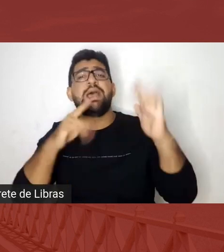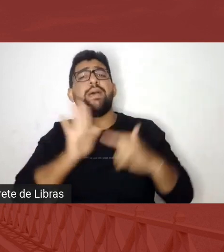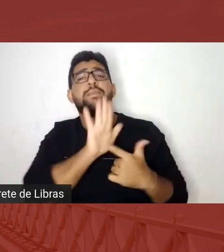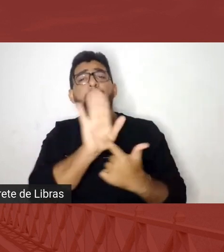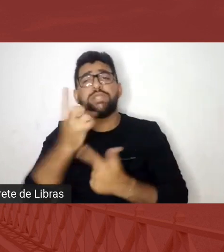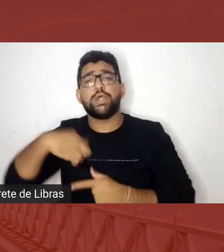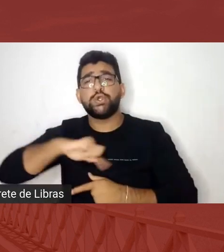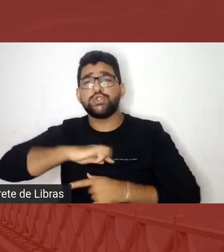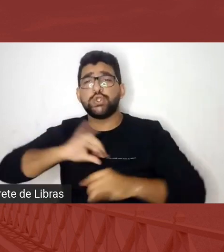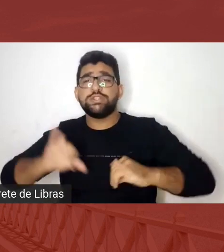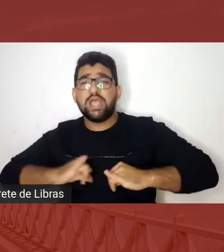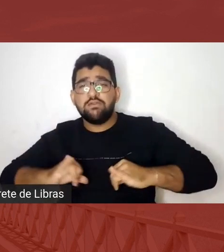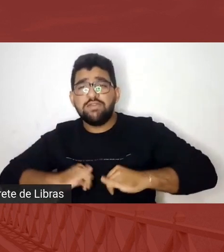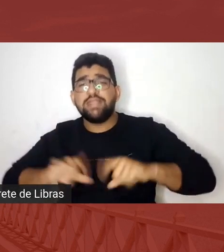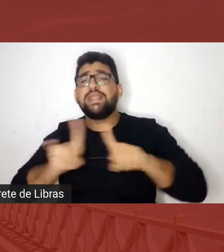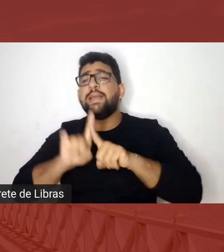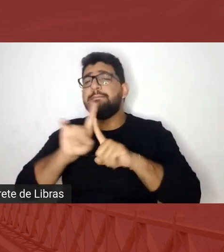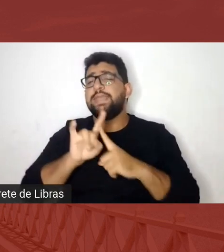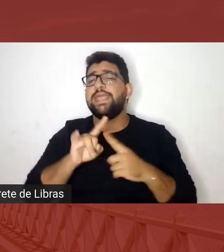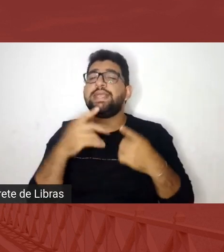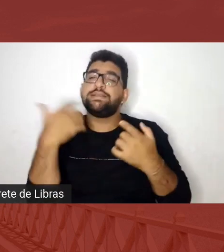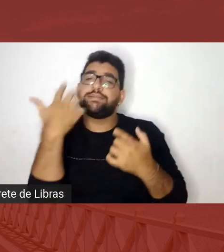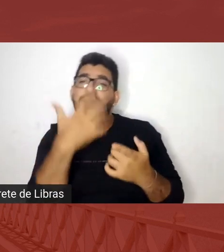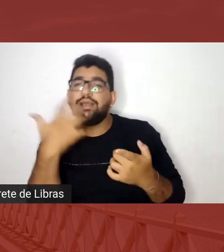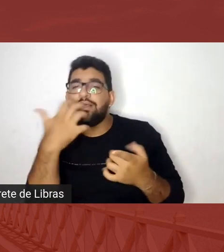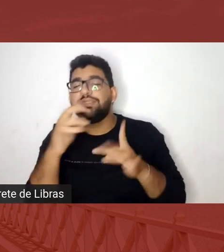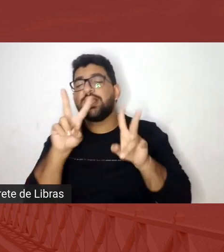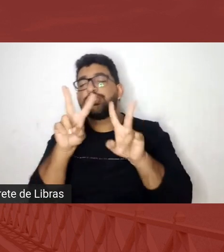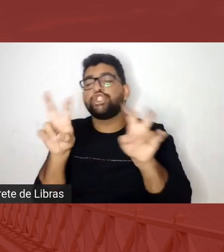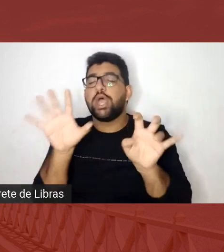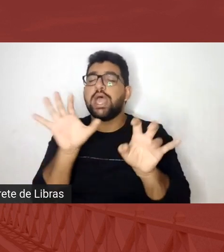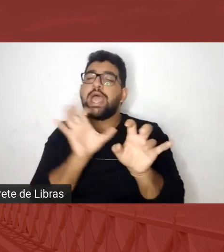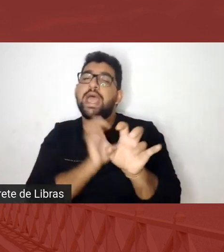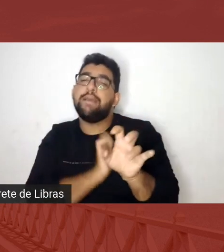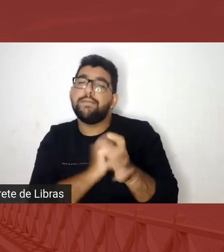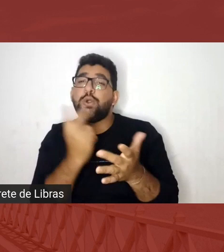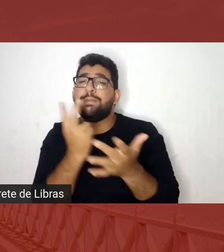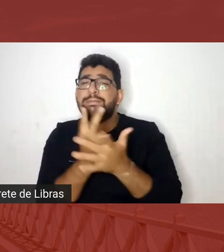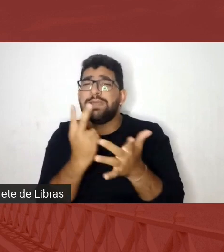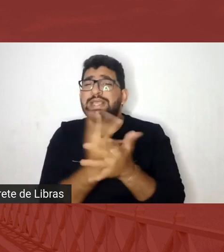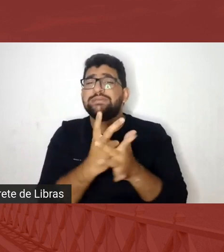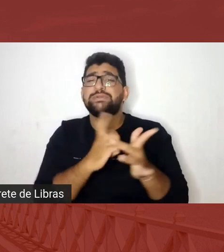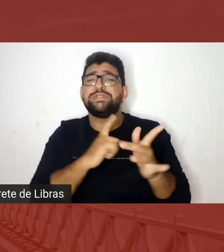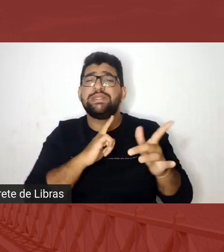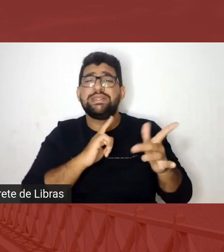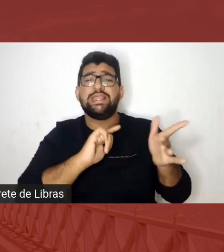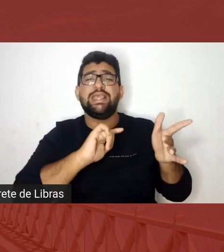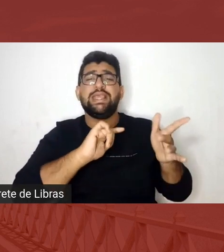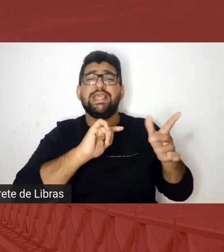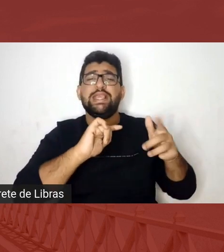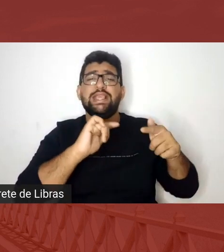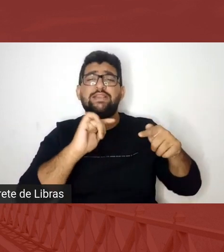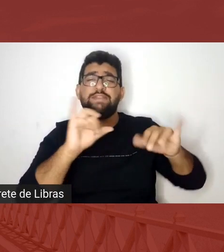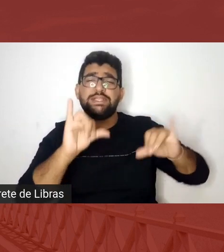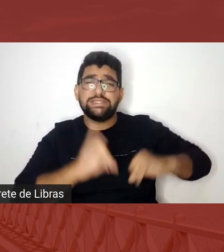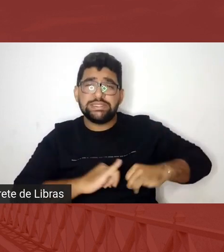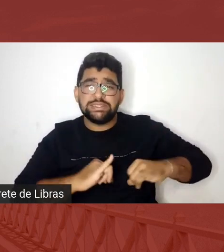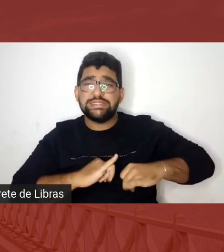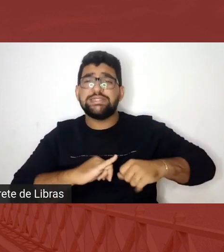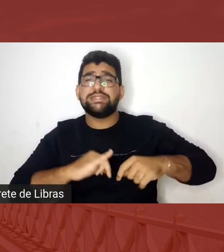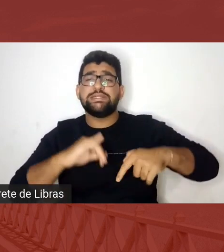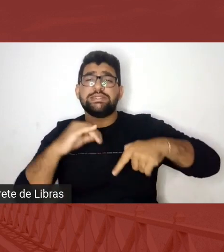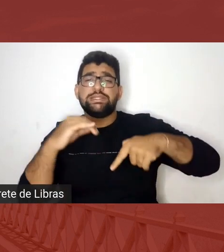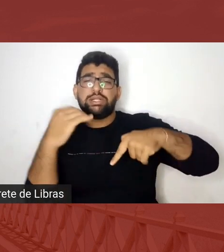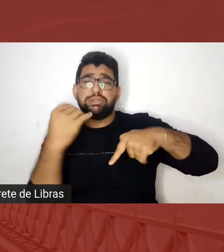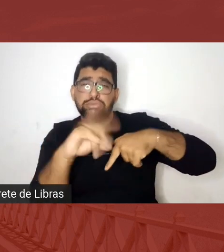mas também de cantar os amores, que apesar de todas as moendas colocadas sobre os nossos corpos, nós ainda seguimos sendo